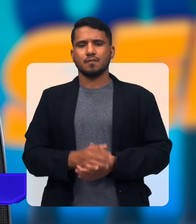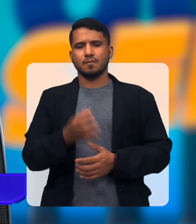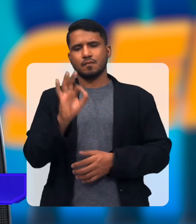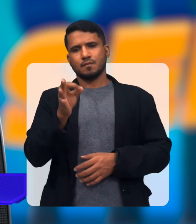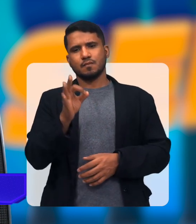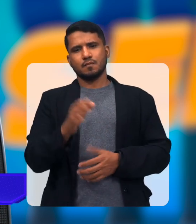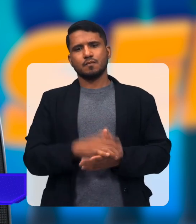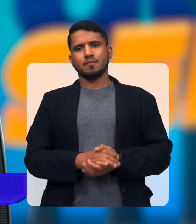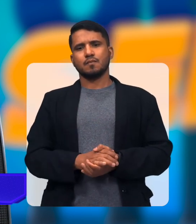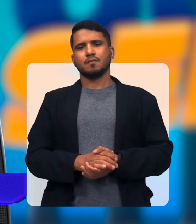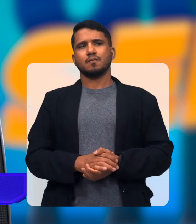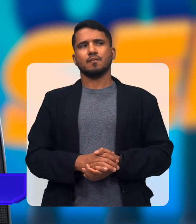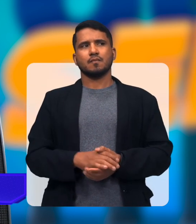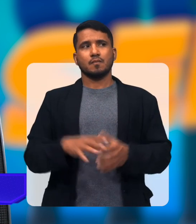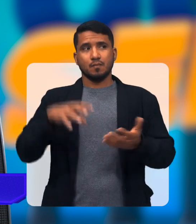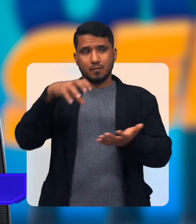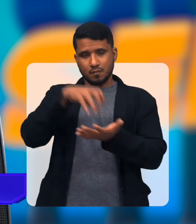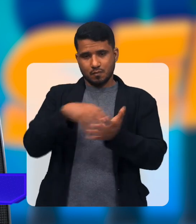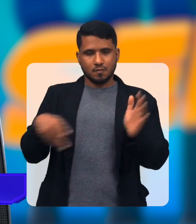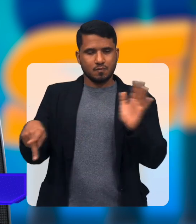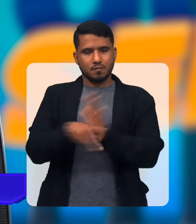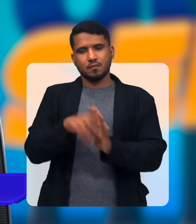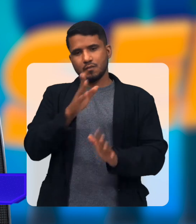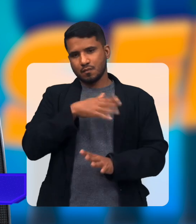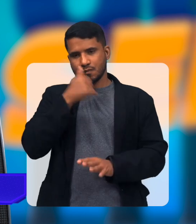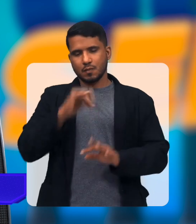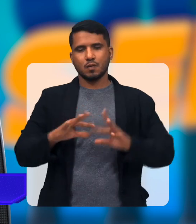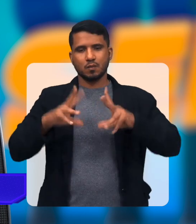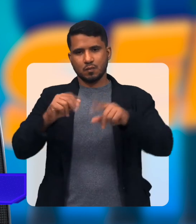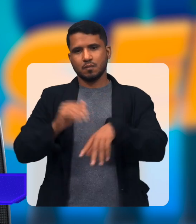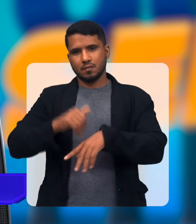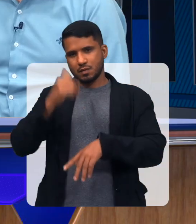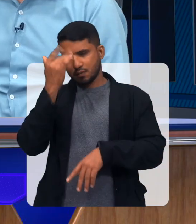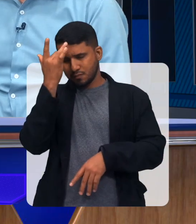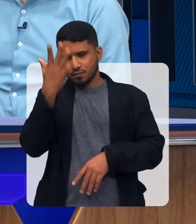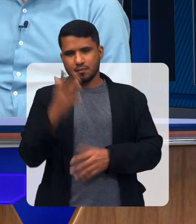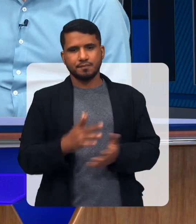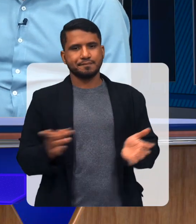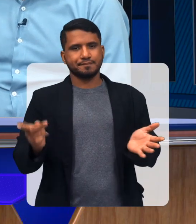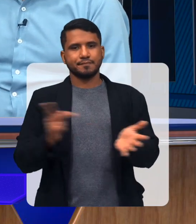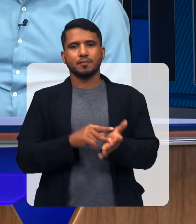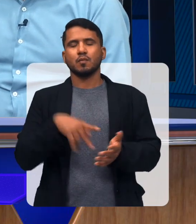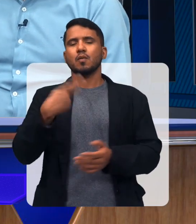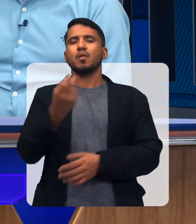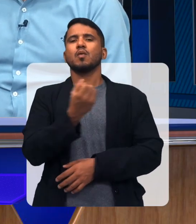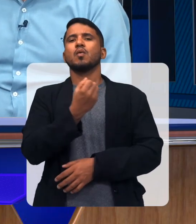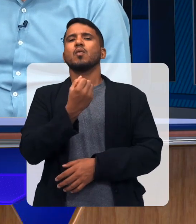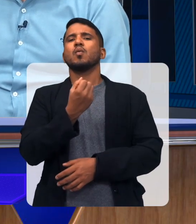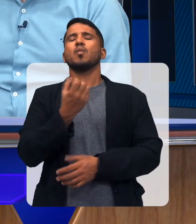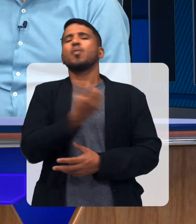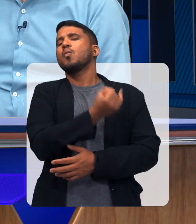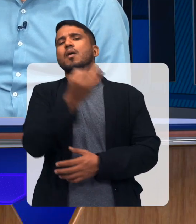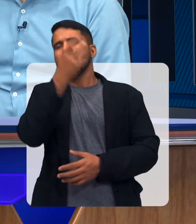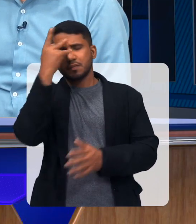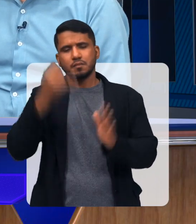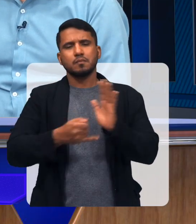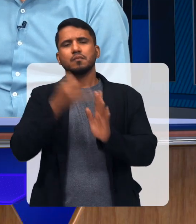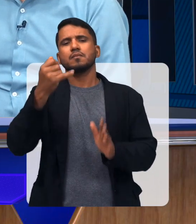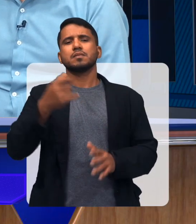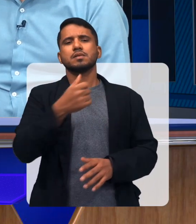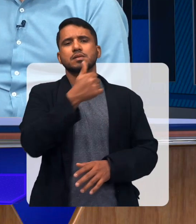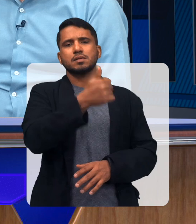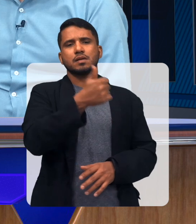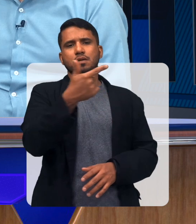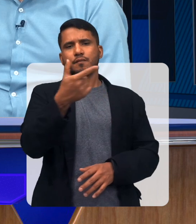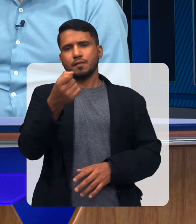Certo Com a sede própria É melhor Tudo se torna mais fácil Verdade Qual o número de associados lá? 120